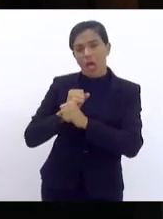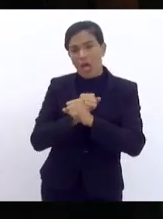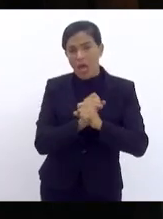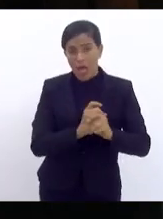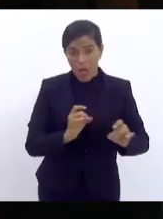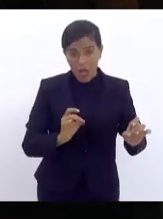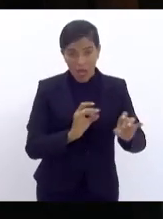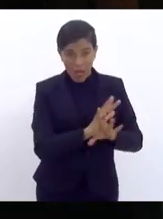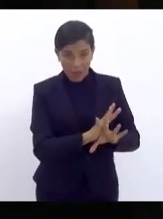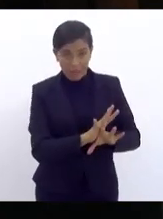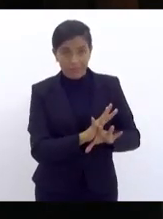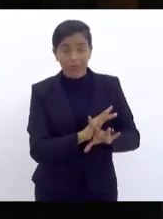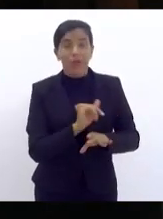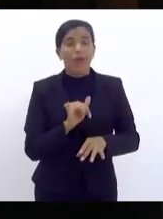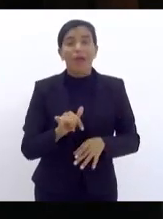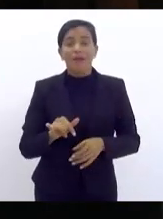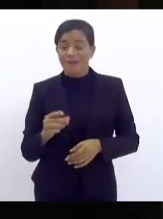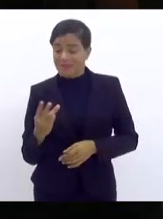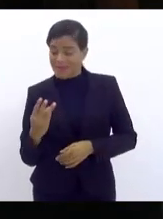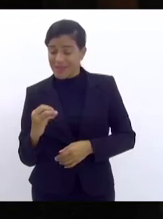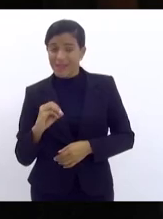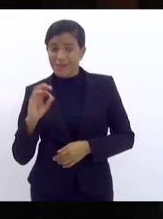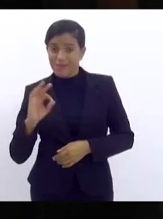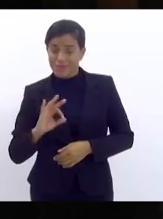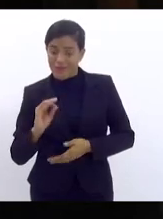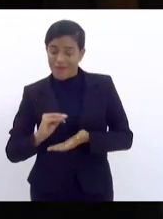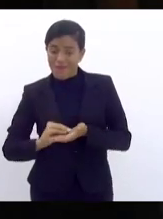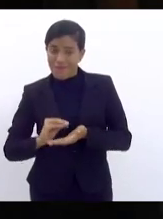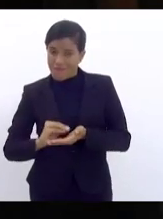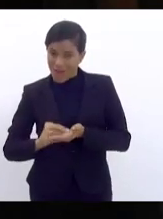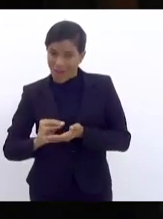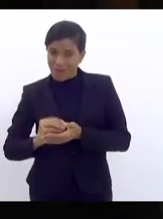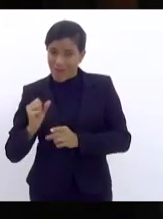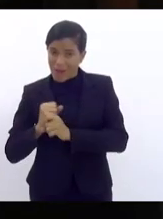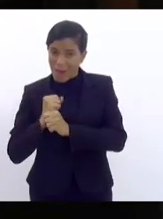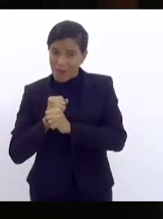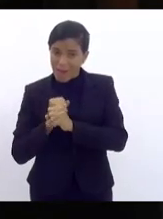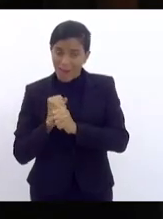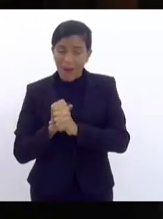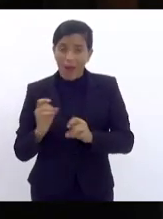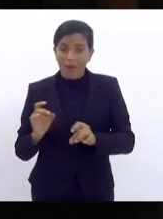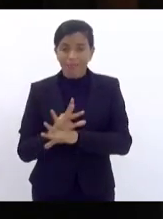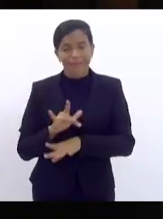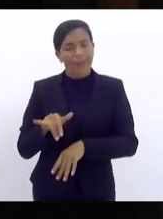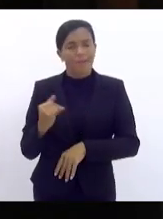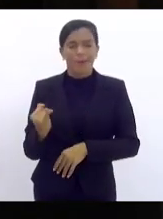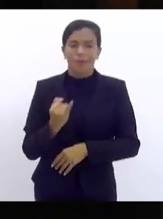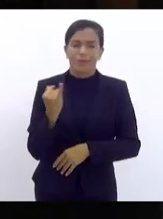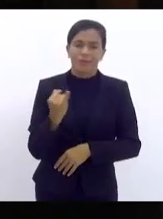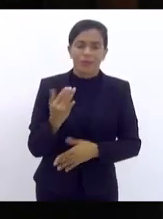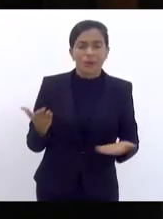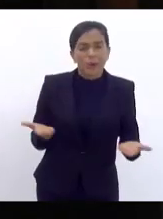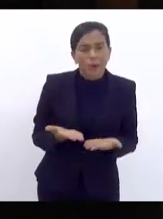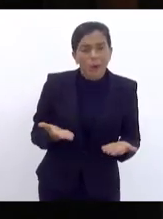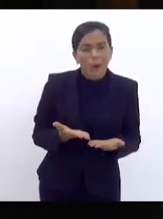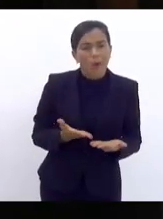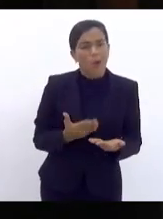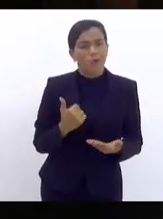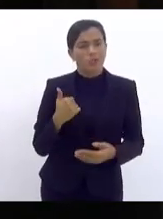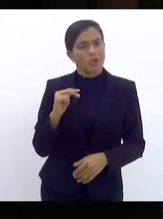e essa diferença que falta para finalizar, essa obra é de grande importância. Então, hoje, venho aqui